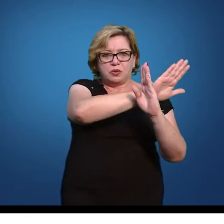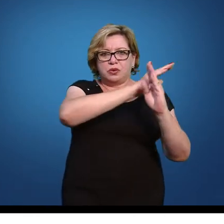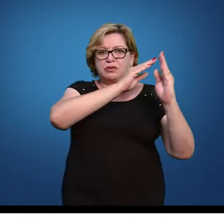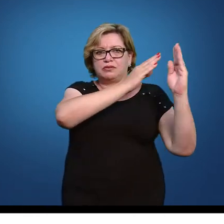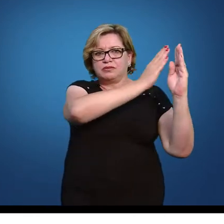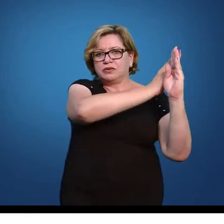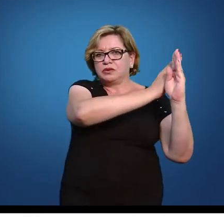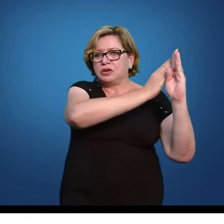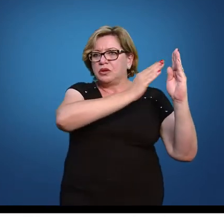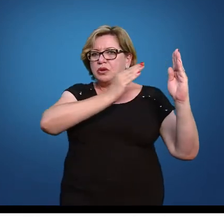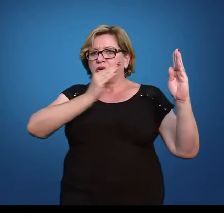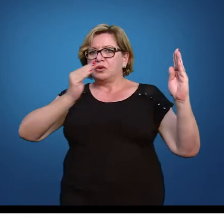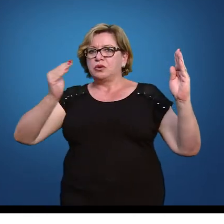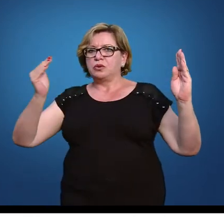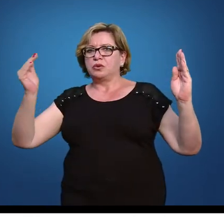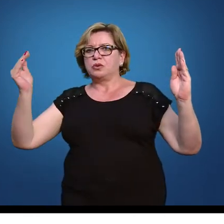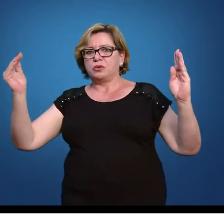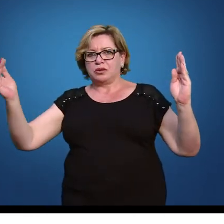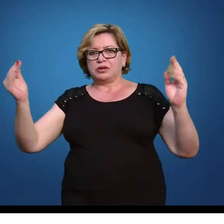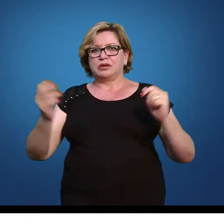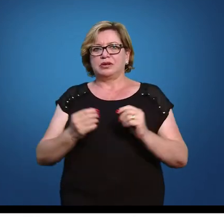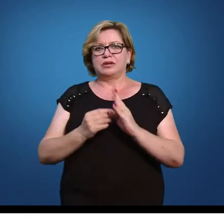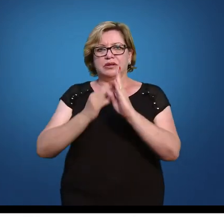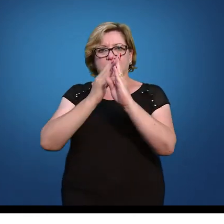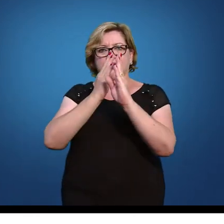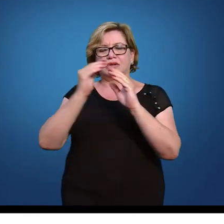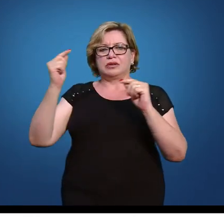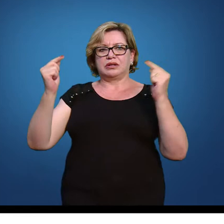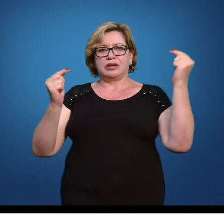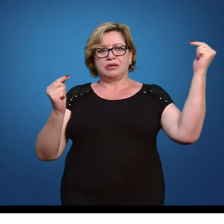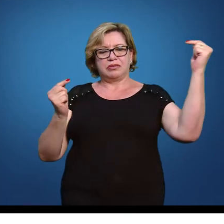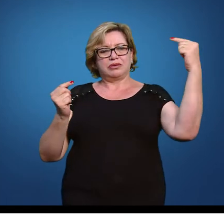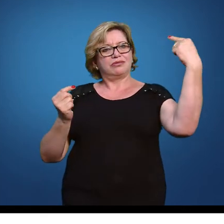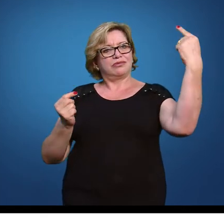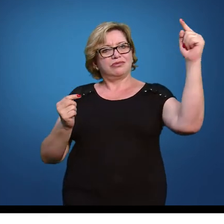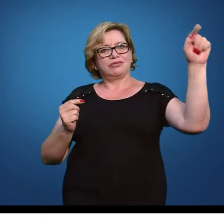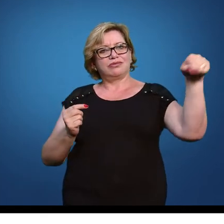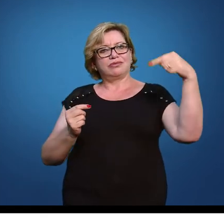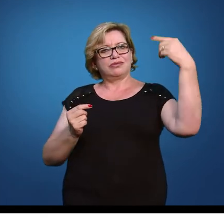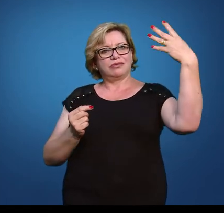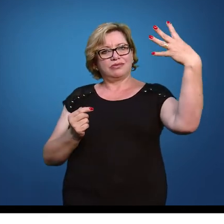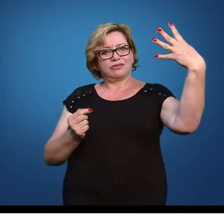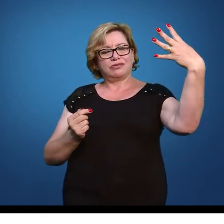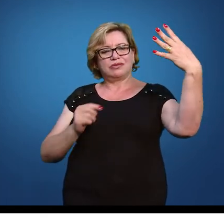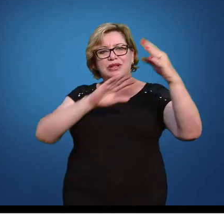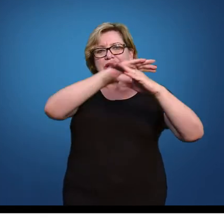54,55 agora ele passou a ser do menos 1,4 até o 1,91